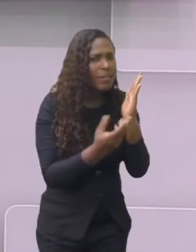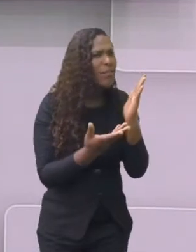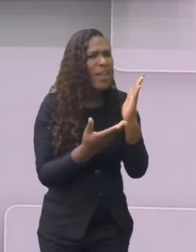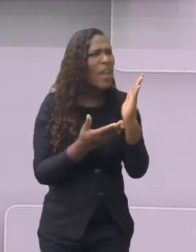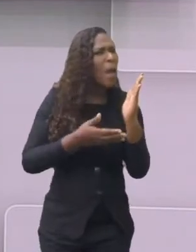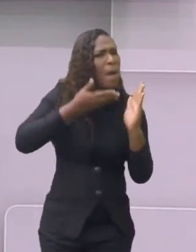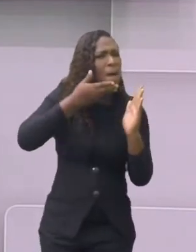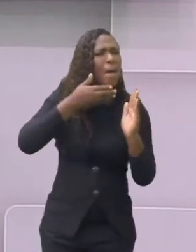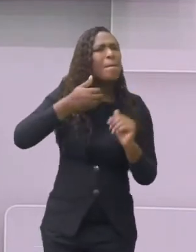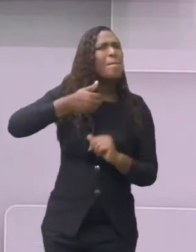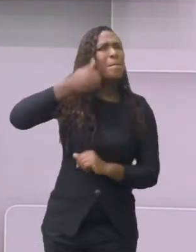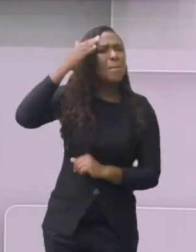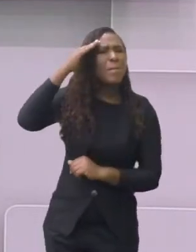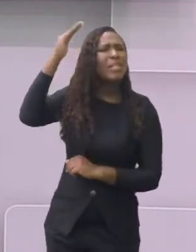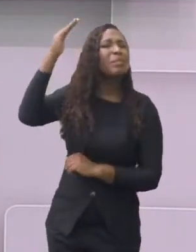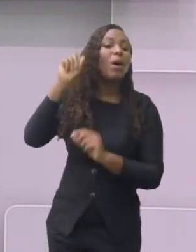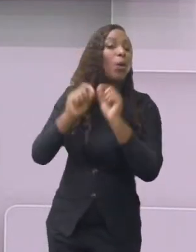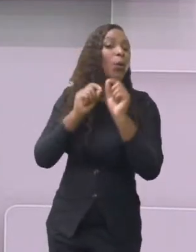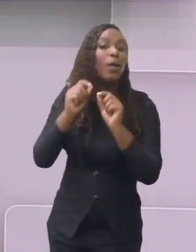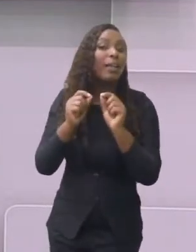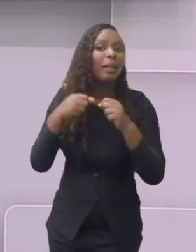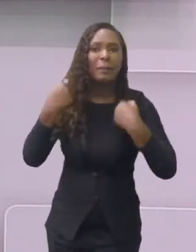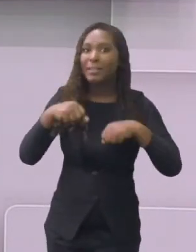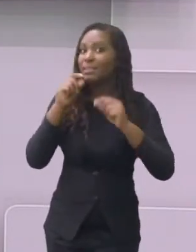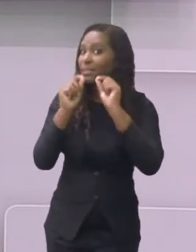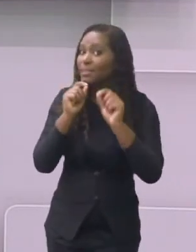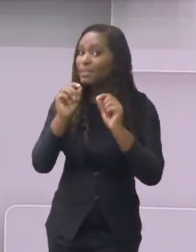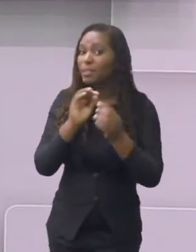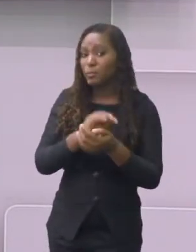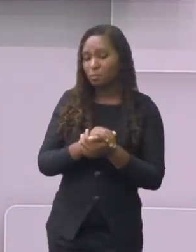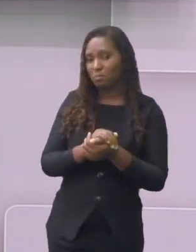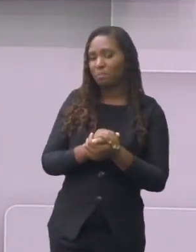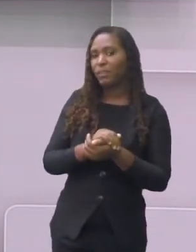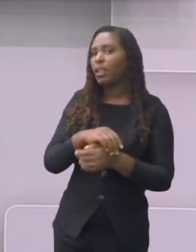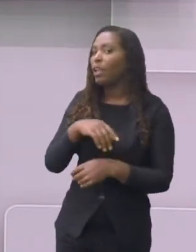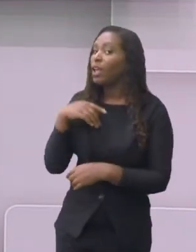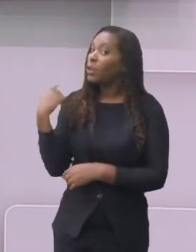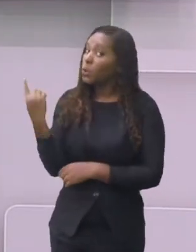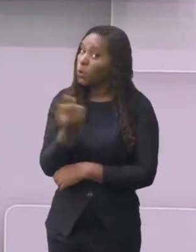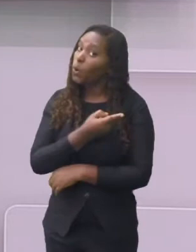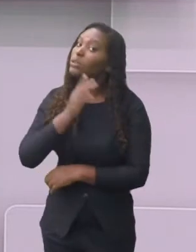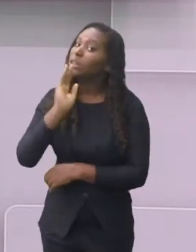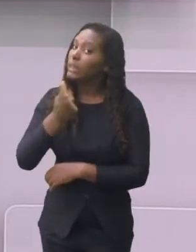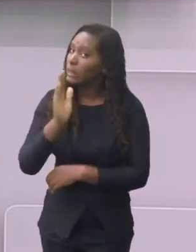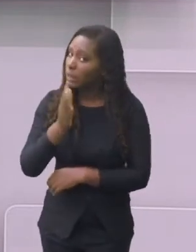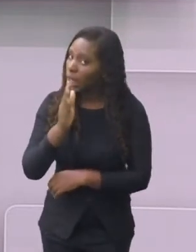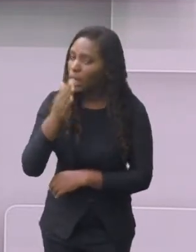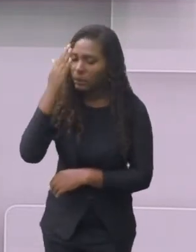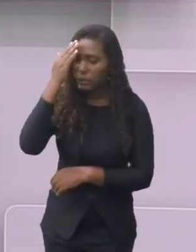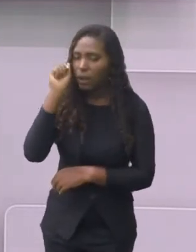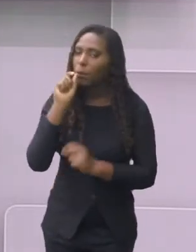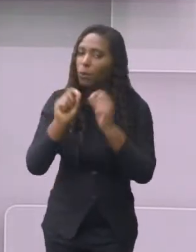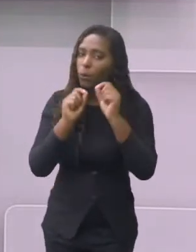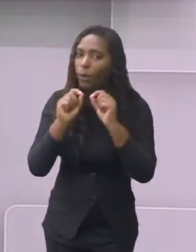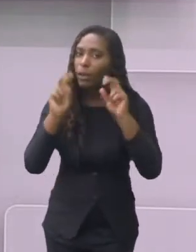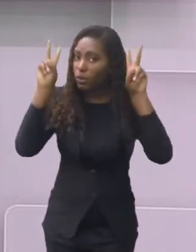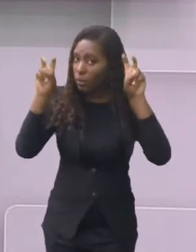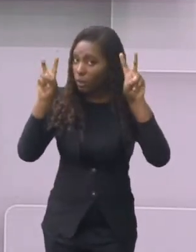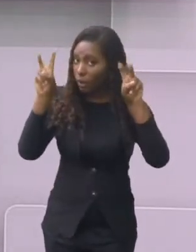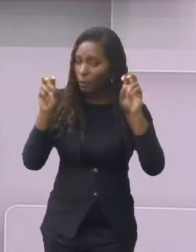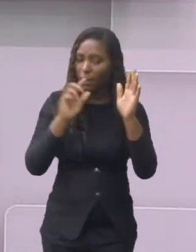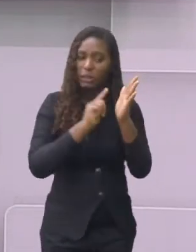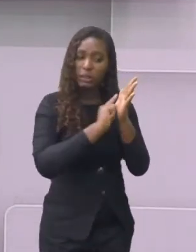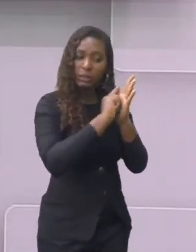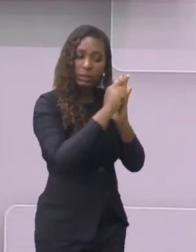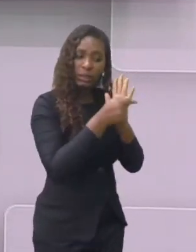Nós já falamos sobre gênero textual, nós já aprendemos o que é um gênero textual, mas eu vou relembrar com